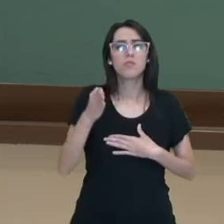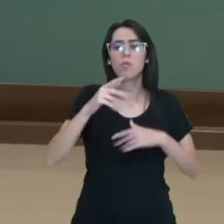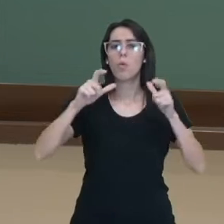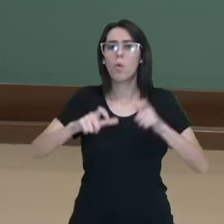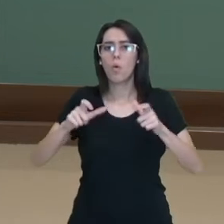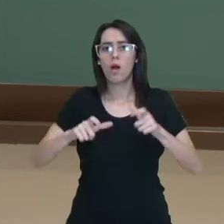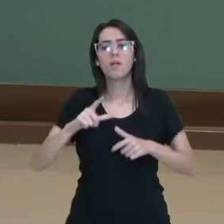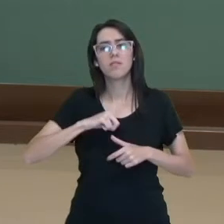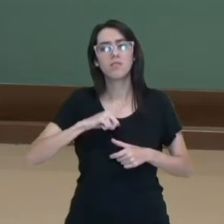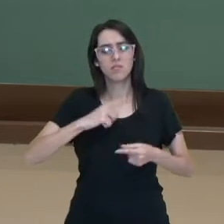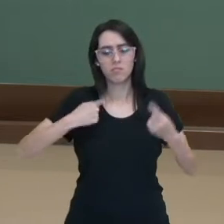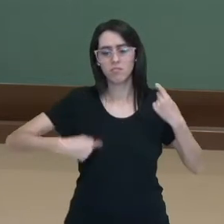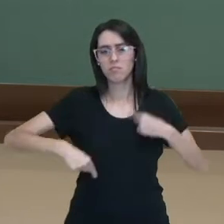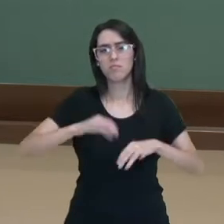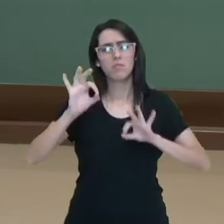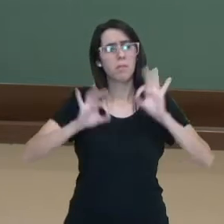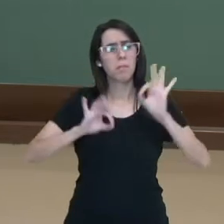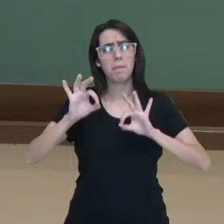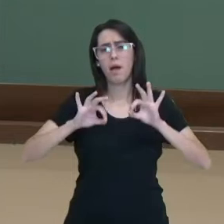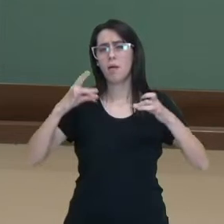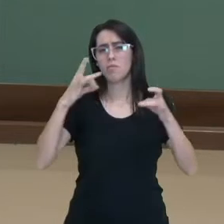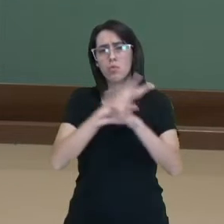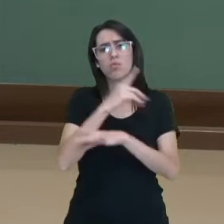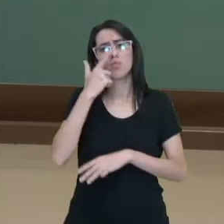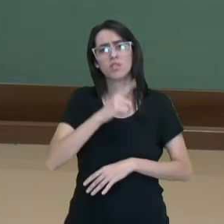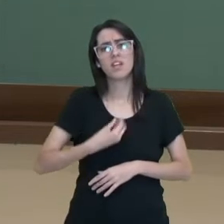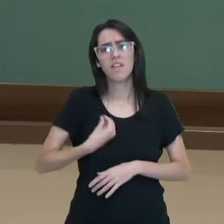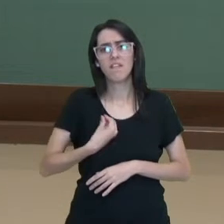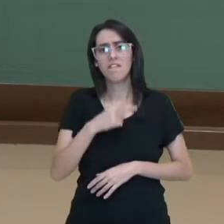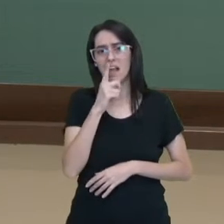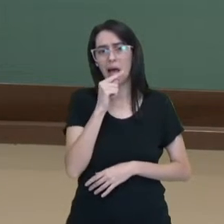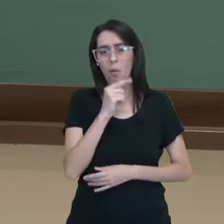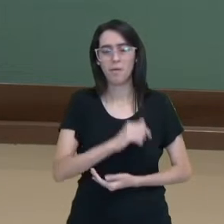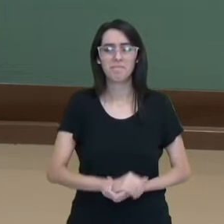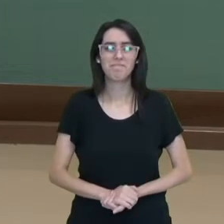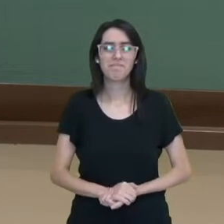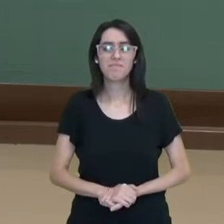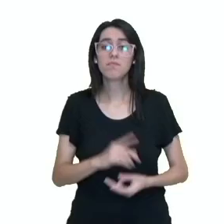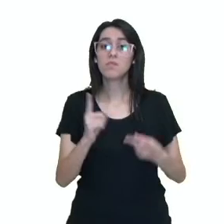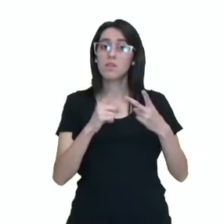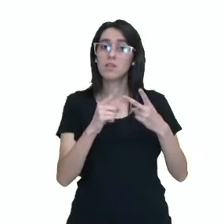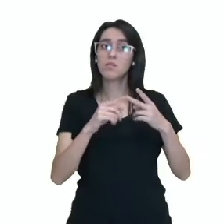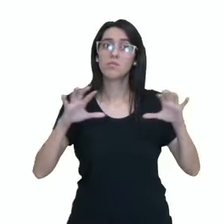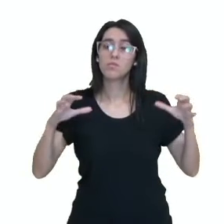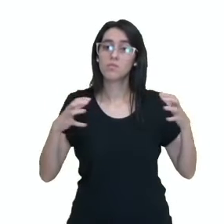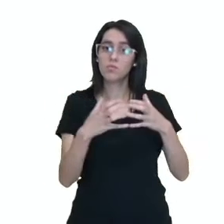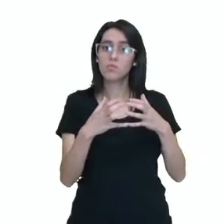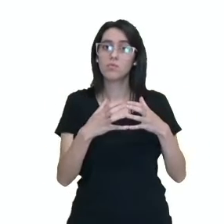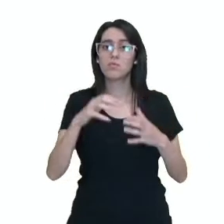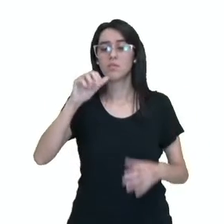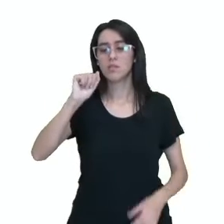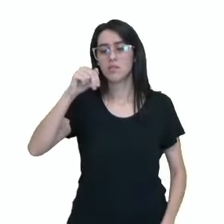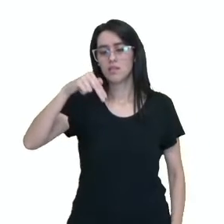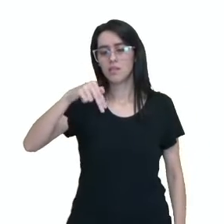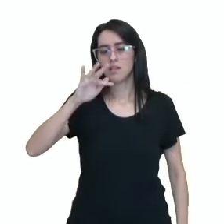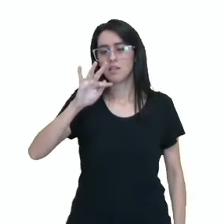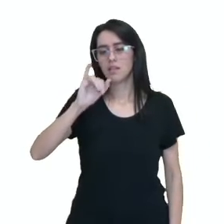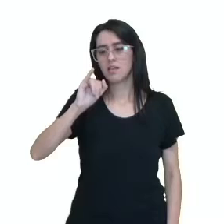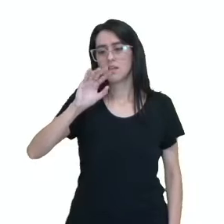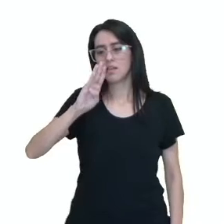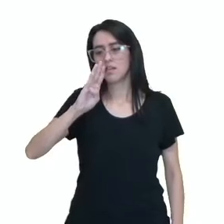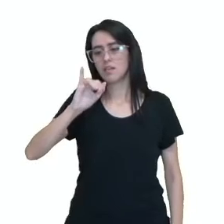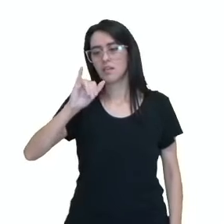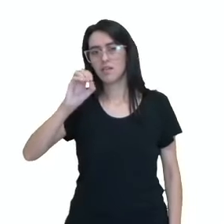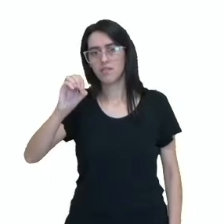corpo hidrodinâmico preparado para viver ali na água, ok? O segundo grupo, né, por ordem